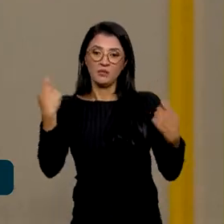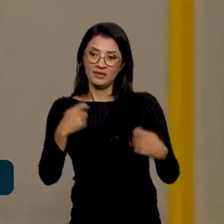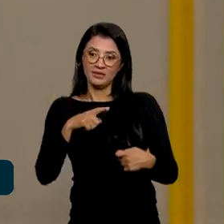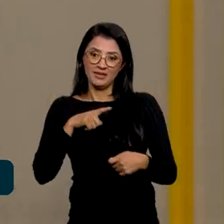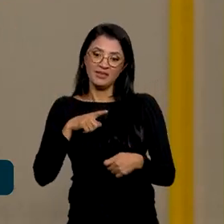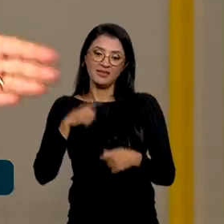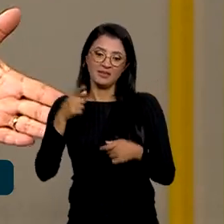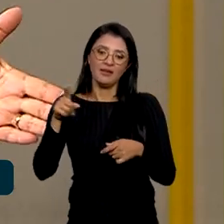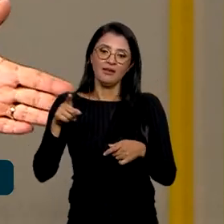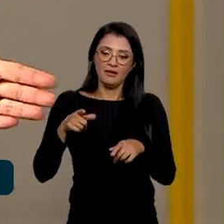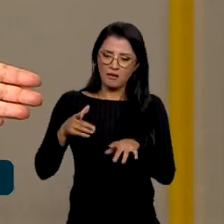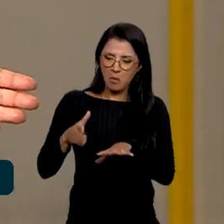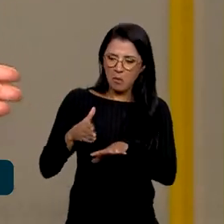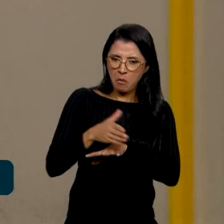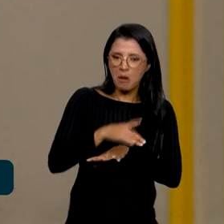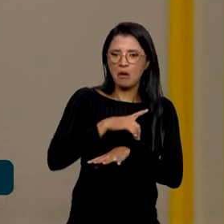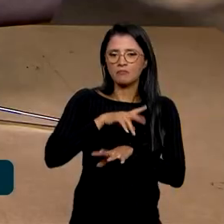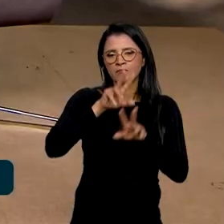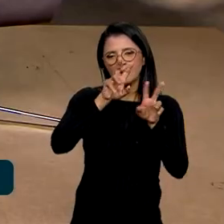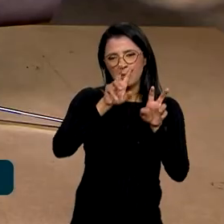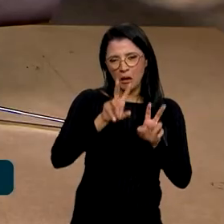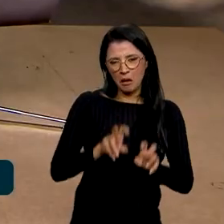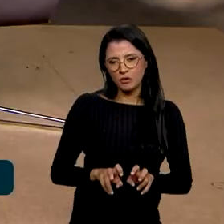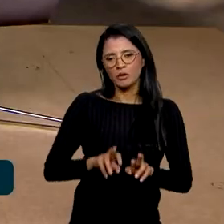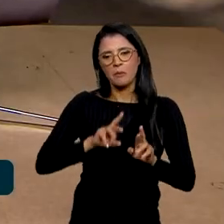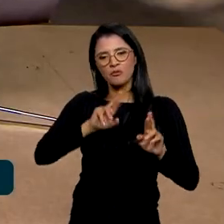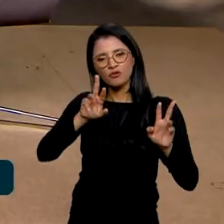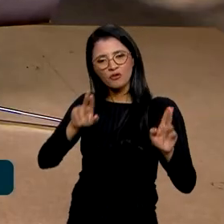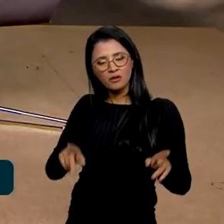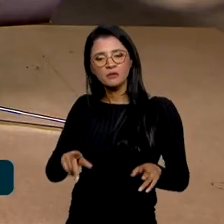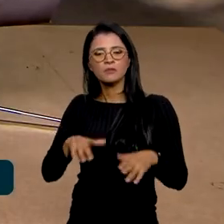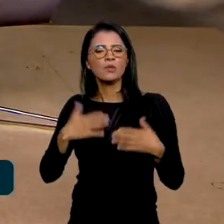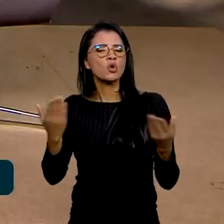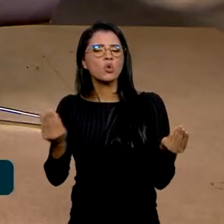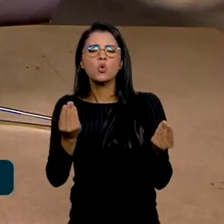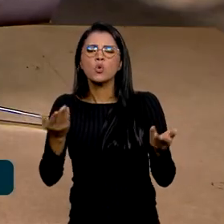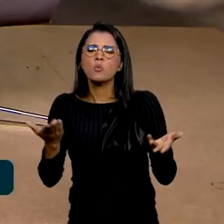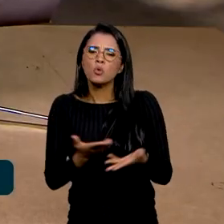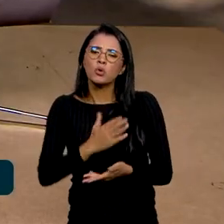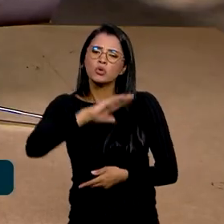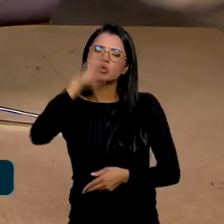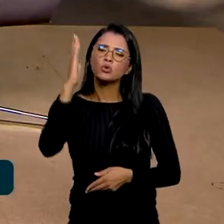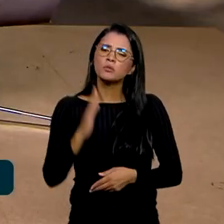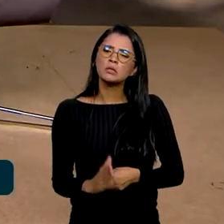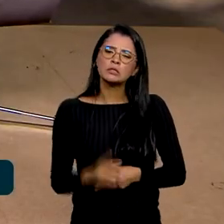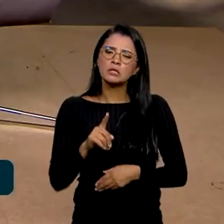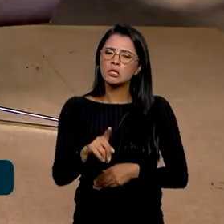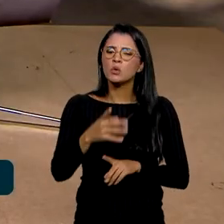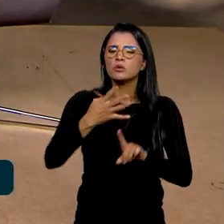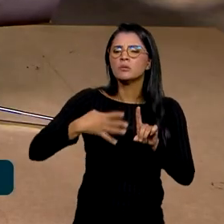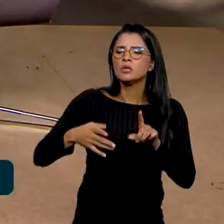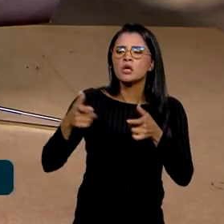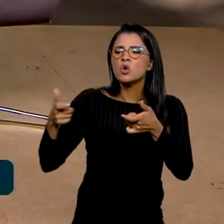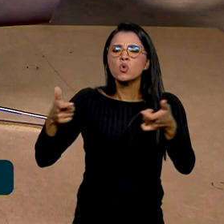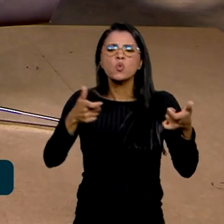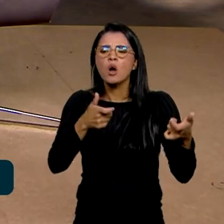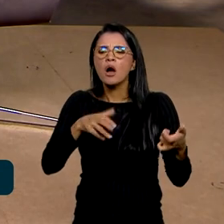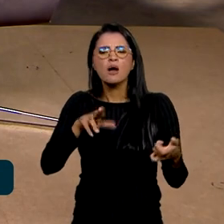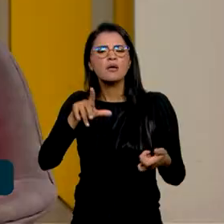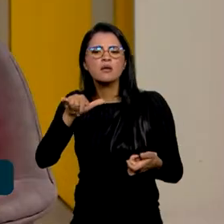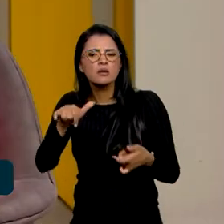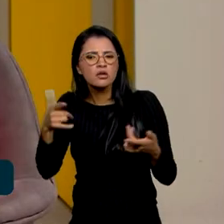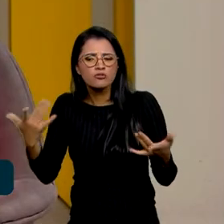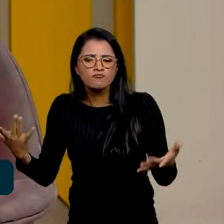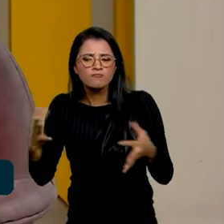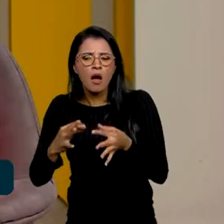Sim, temáticas diferentes. Então, como é que está hoje na rede, no Brasil, a questão LGBT? Quais são as redes que